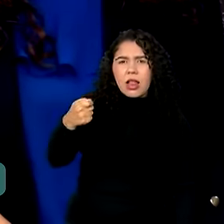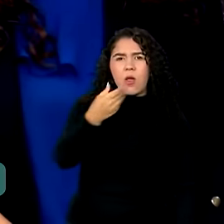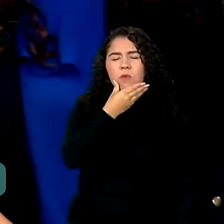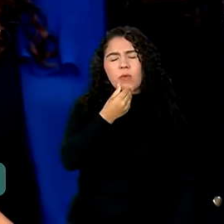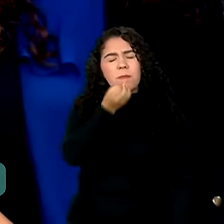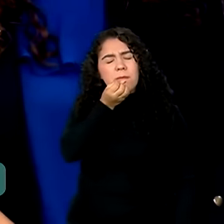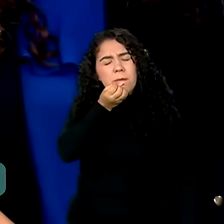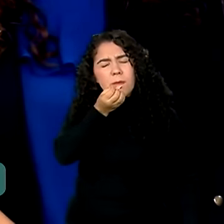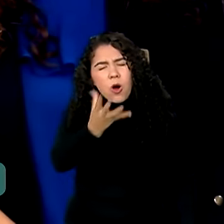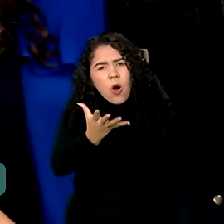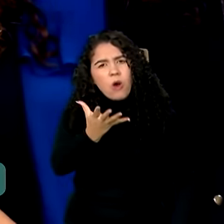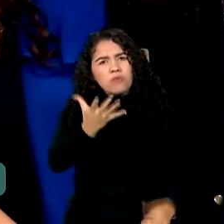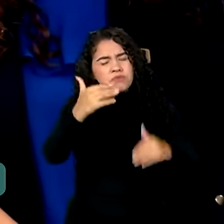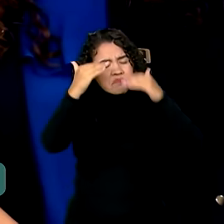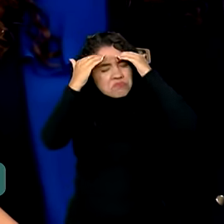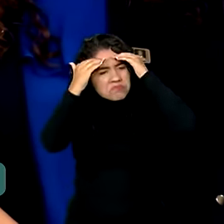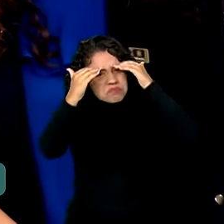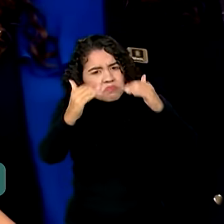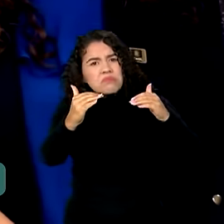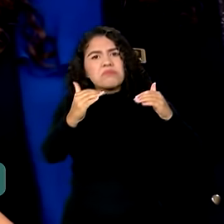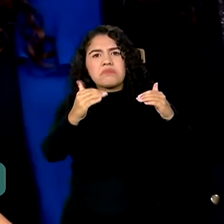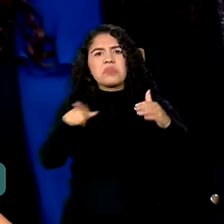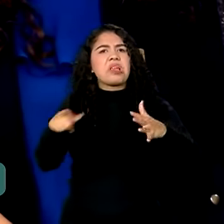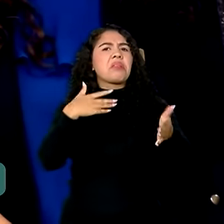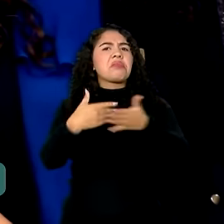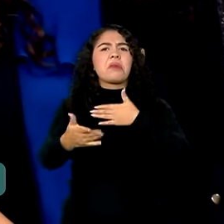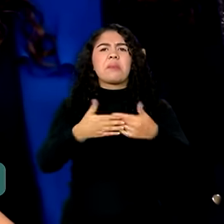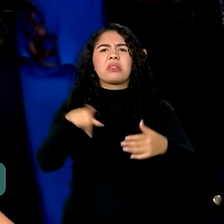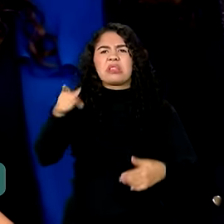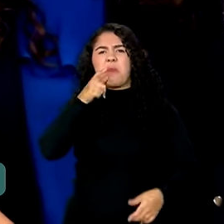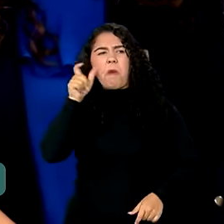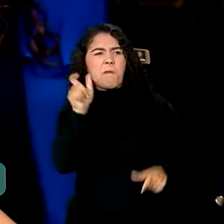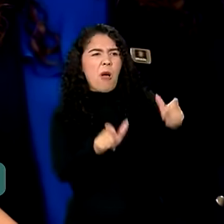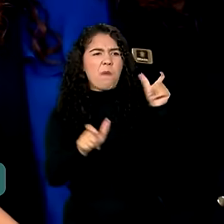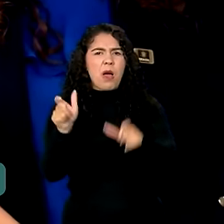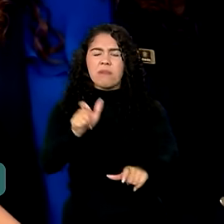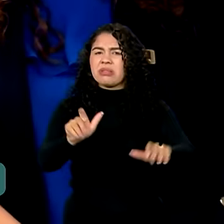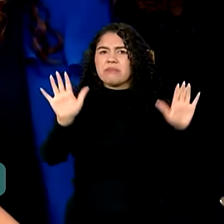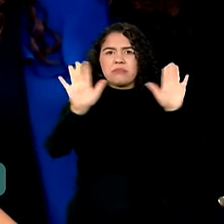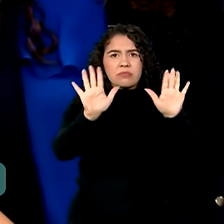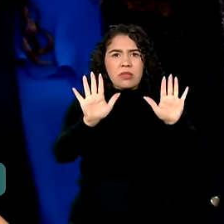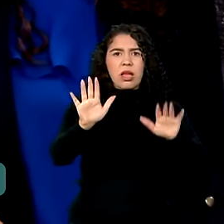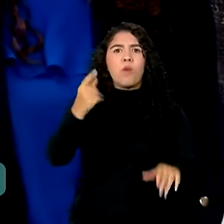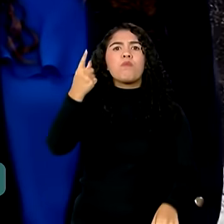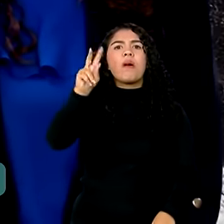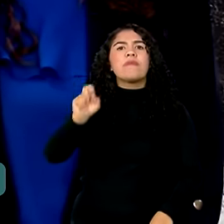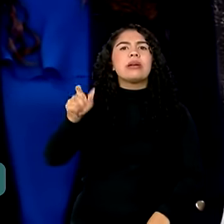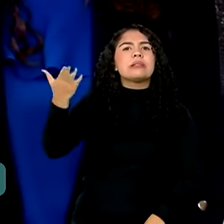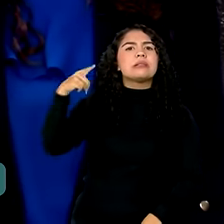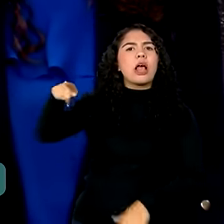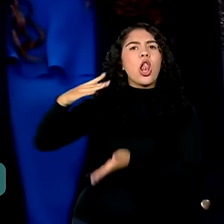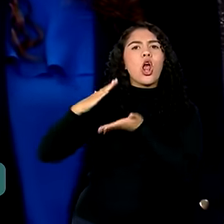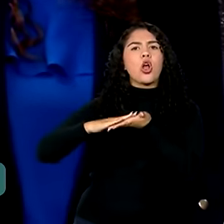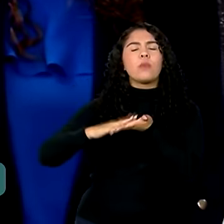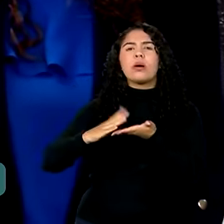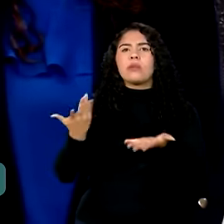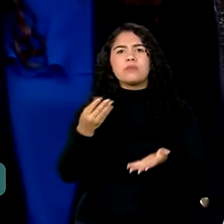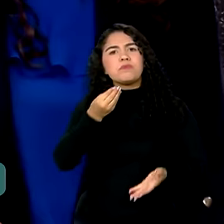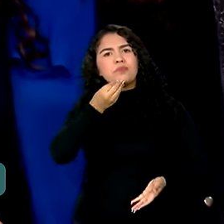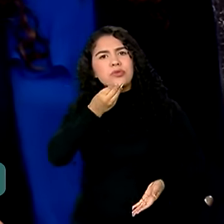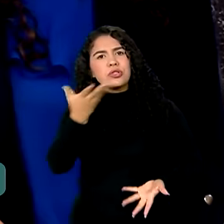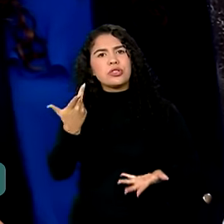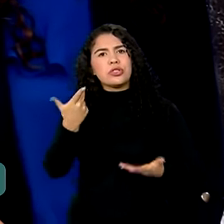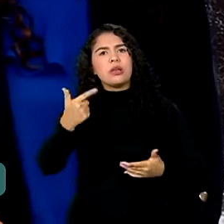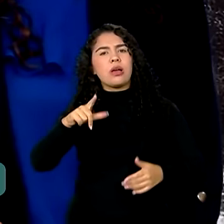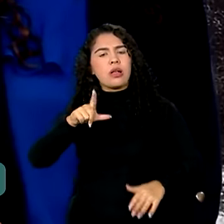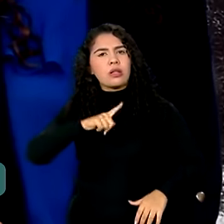gostava de falar mal do governo, independentemente de quem fosse o governo. Uma vez eu fui cobrado do Silvio Santos porque que não tinha um programa de jornalismo grande no